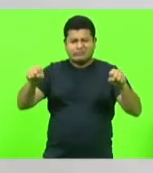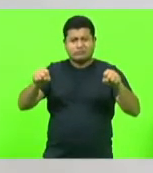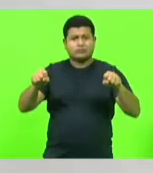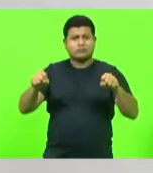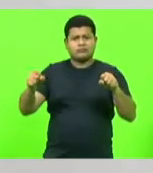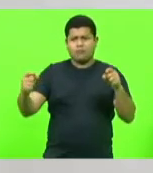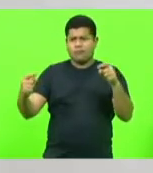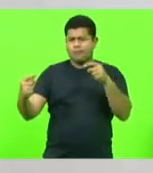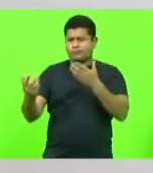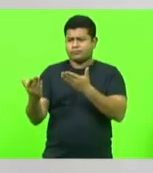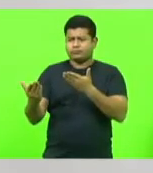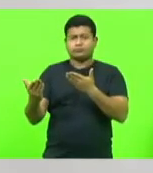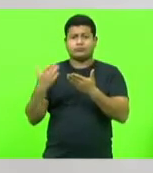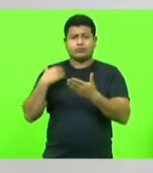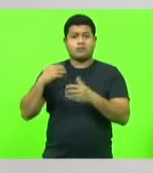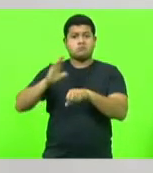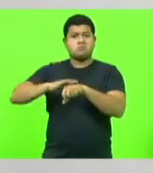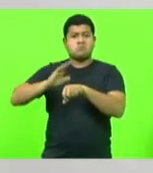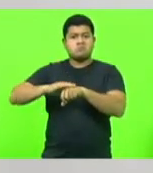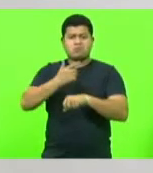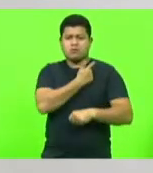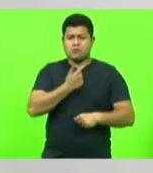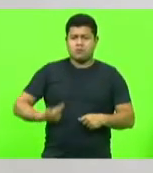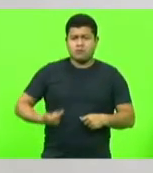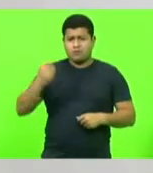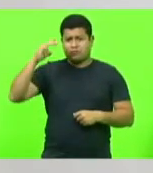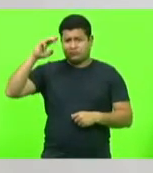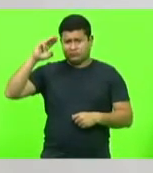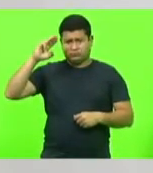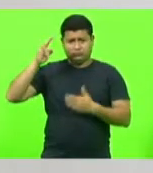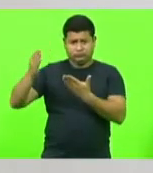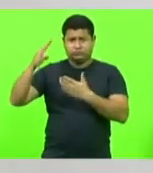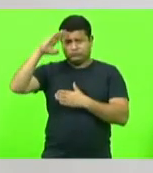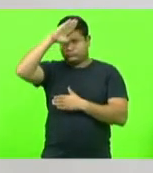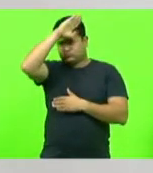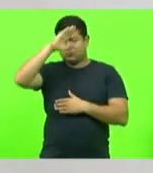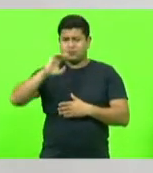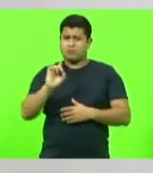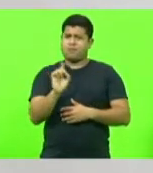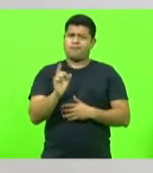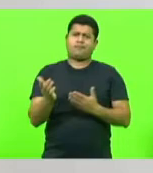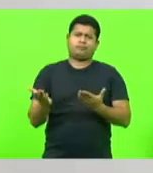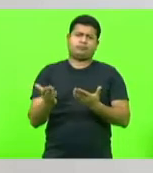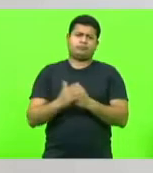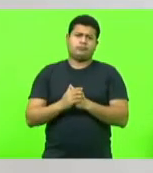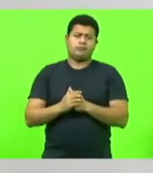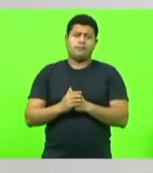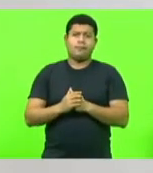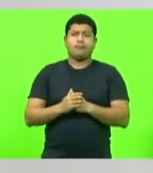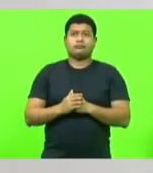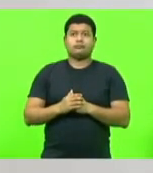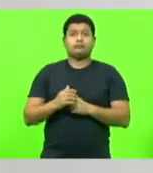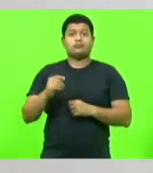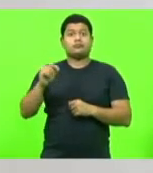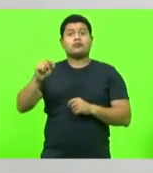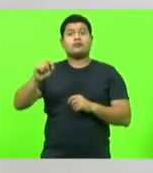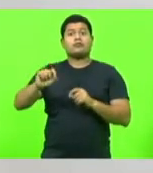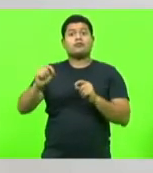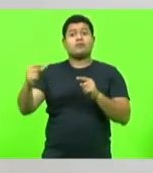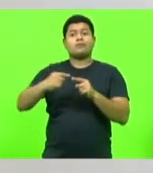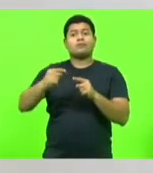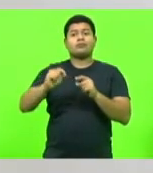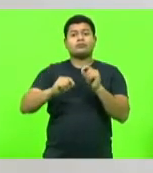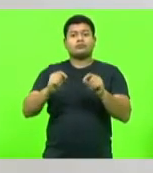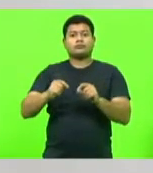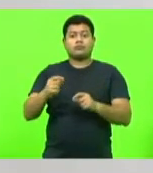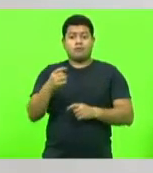Eu vejo nessa manifestação um sentimento que é comum ao humano chamado medo. Medo, e é bom ter medo mesmo,